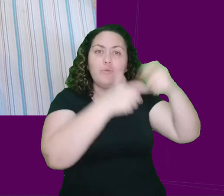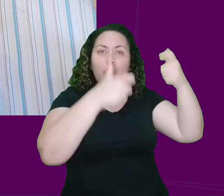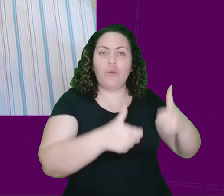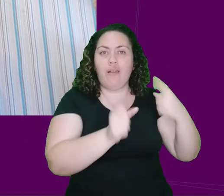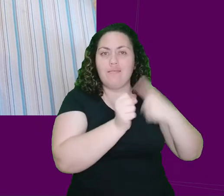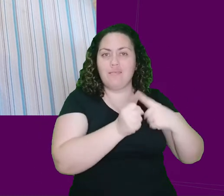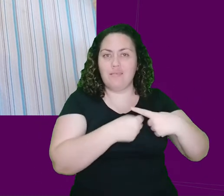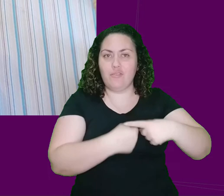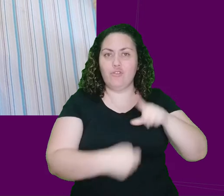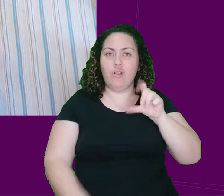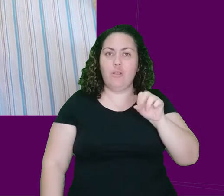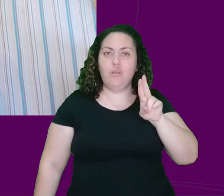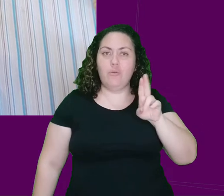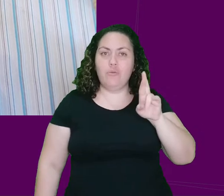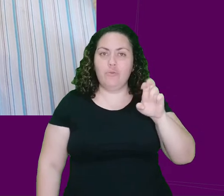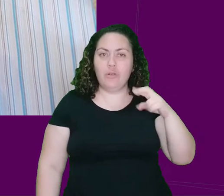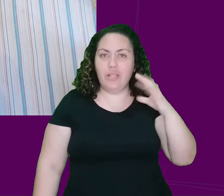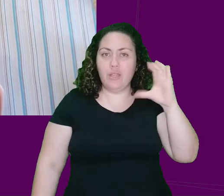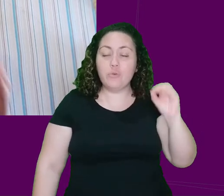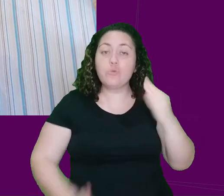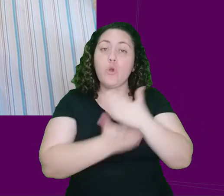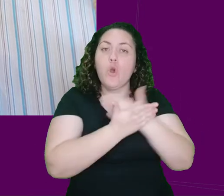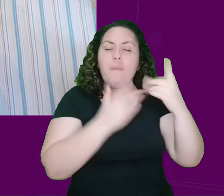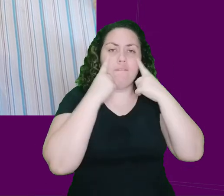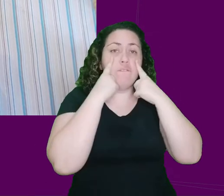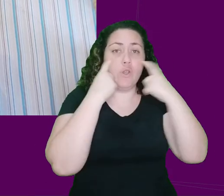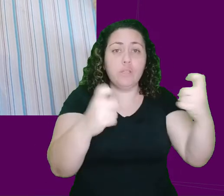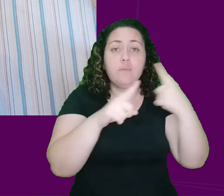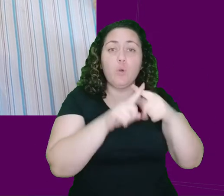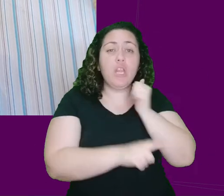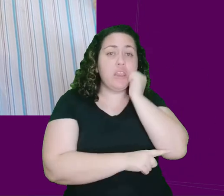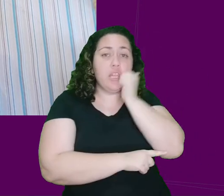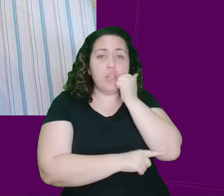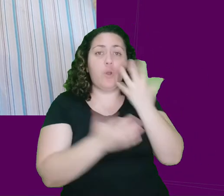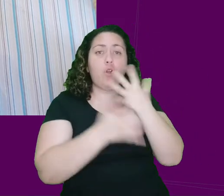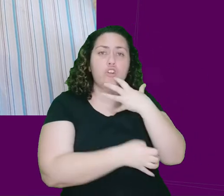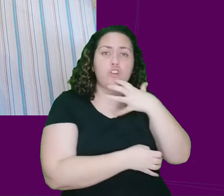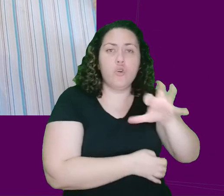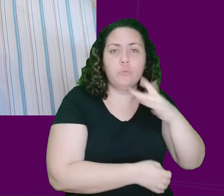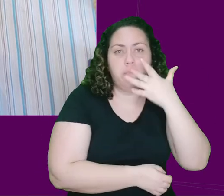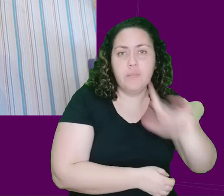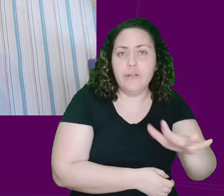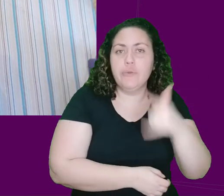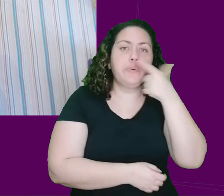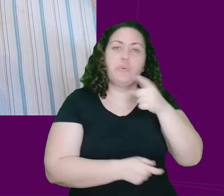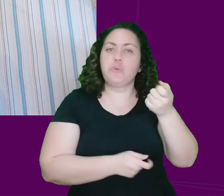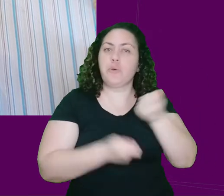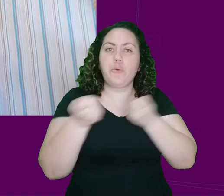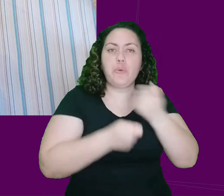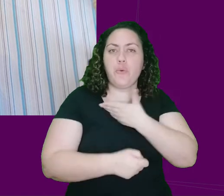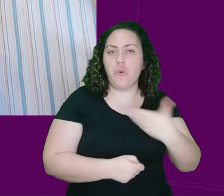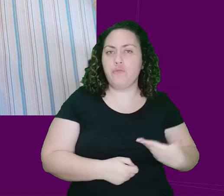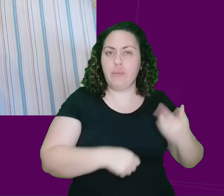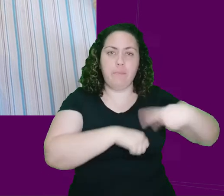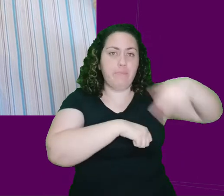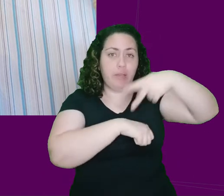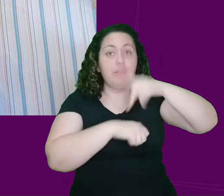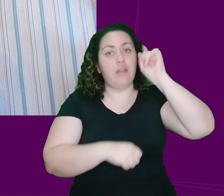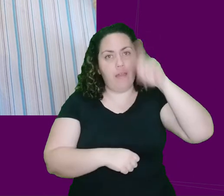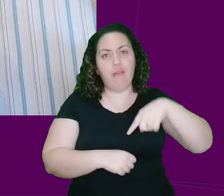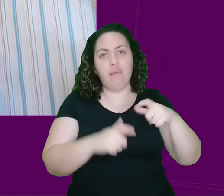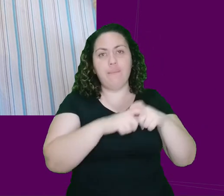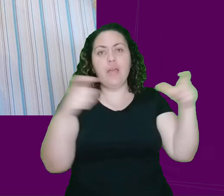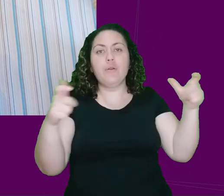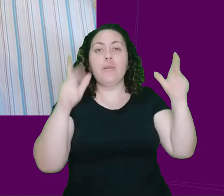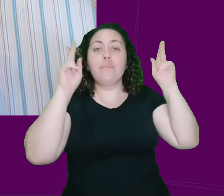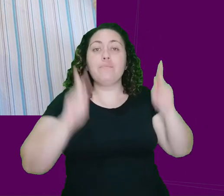em Lourenço Marques. Porque agora os negros se viraram contra os brancos, porque eles não tinham como governar um país. Era isso que diziam os